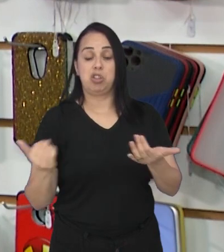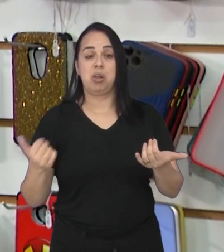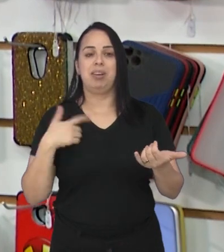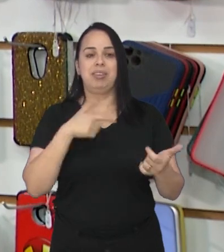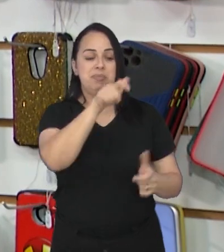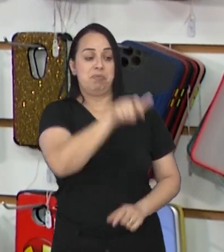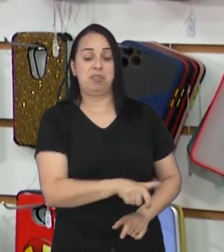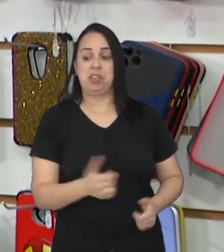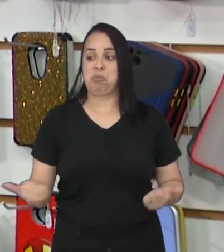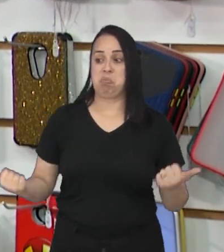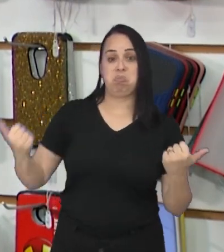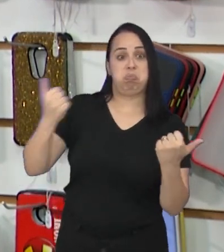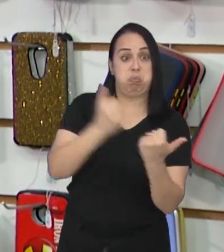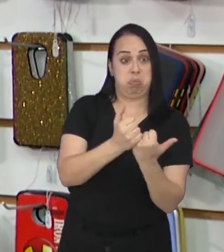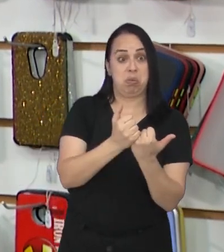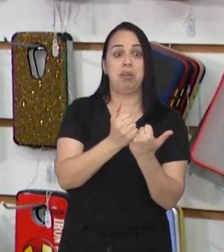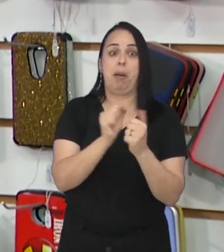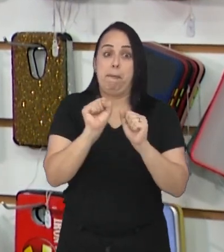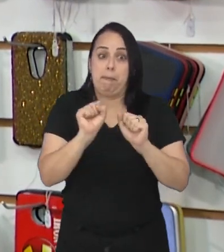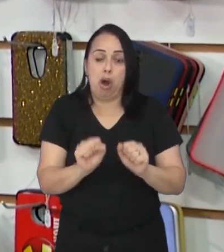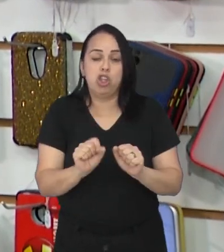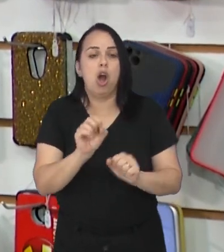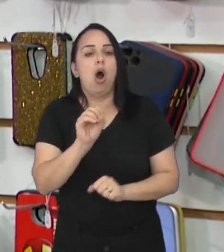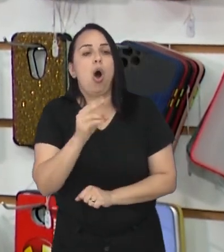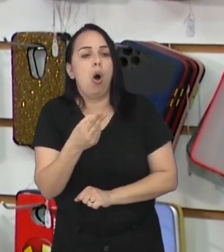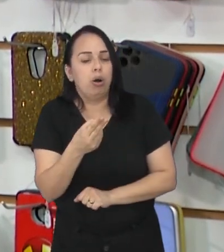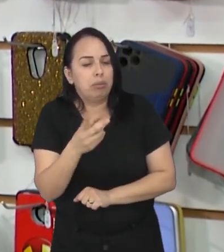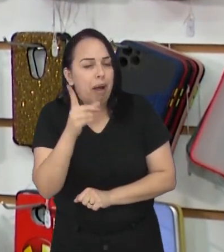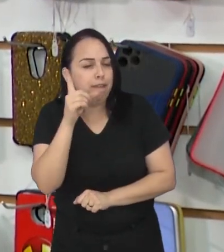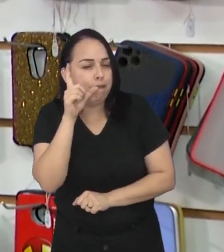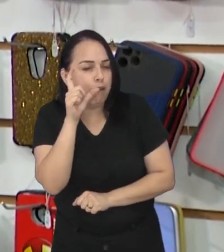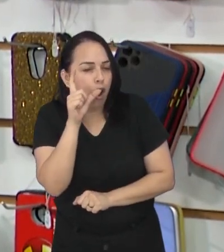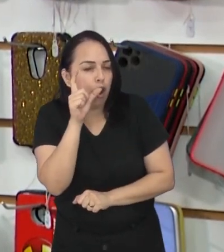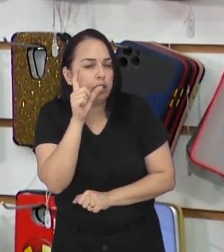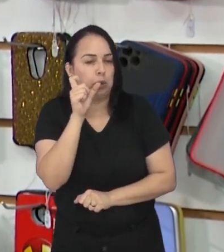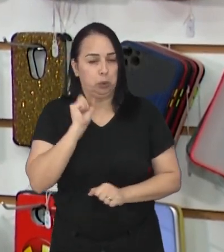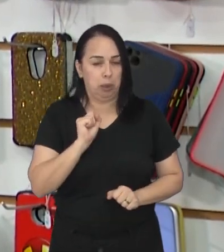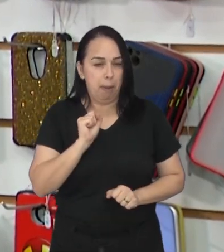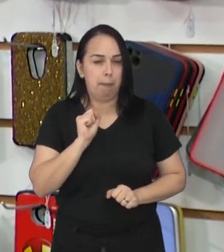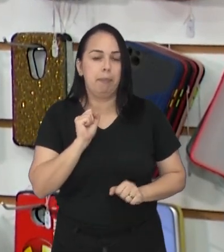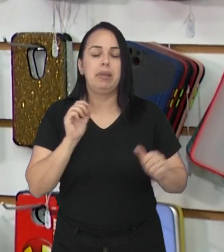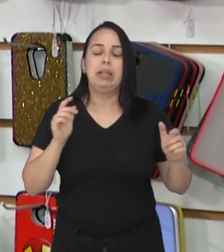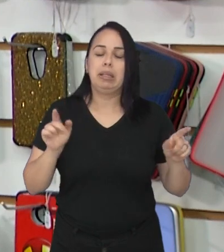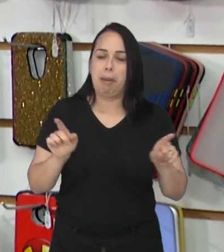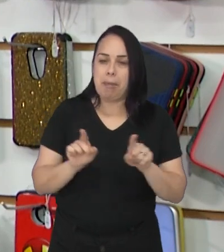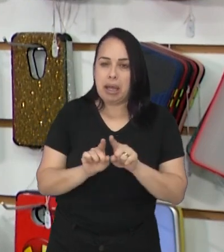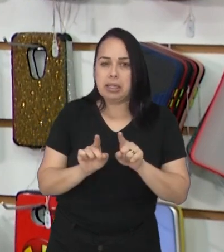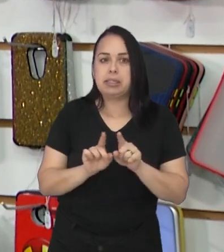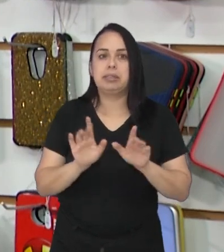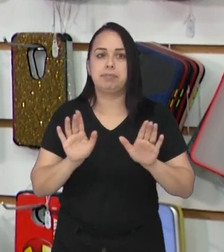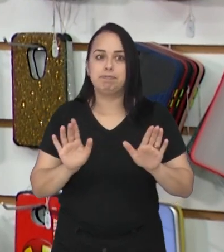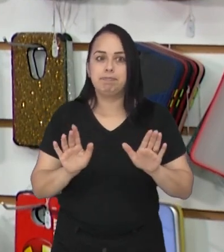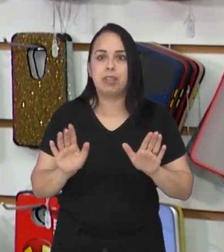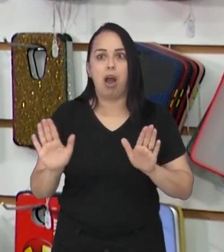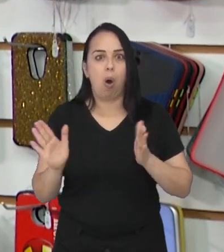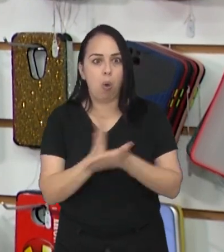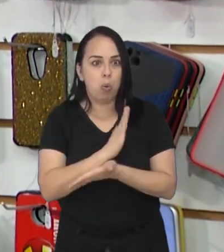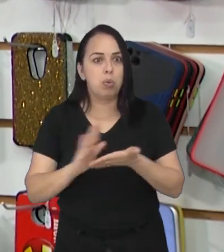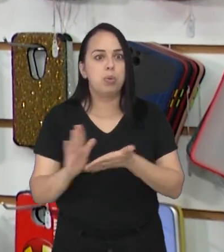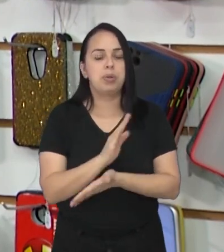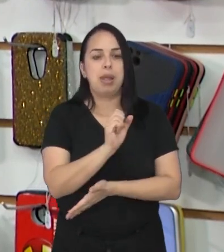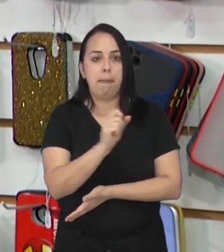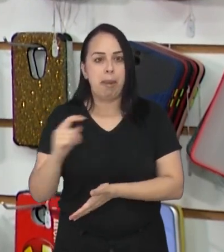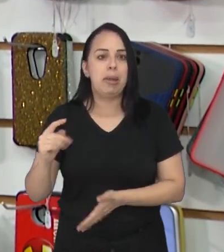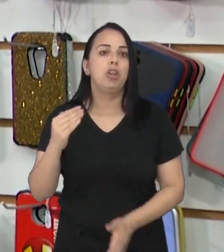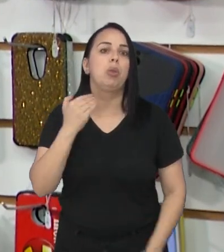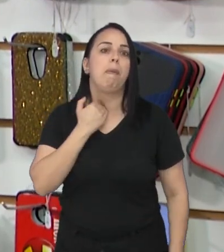por você, até mesmo ter acesso a alguma foto íntima que a pessoa tenha, ou dependendo dos aplicativos